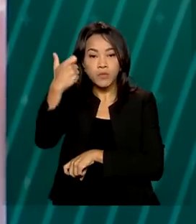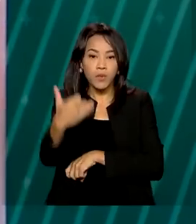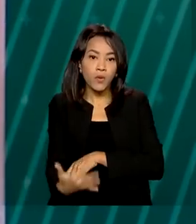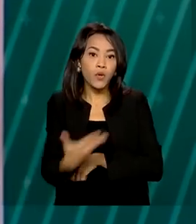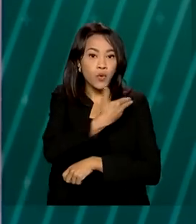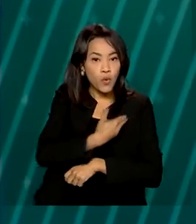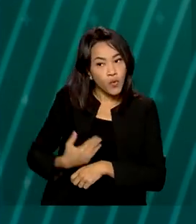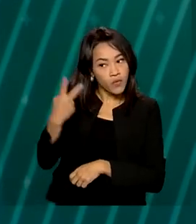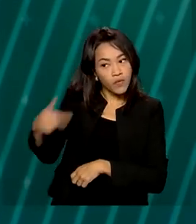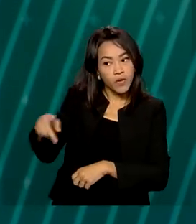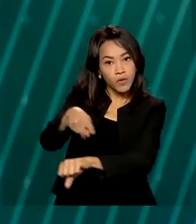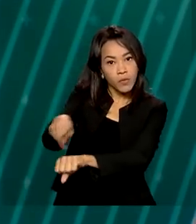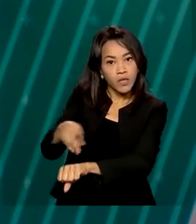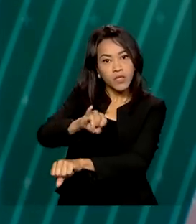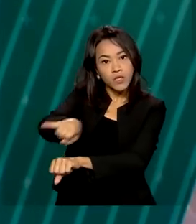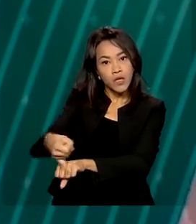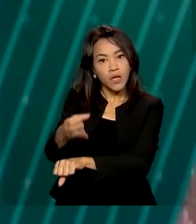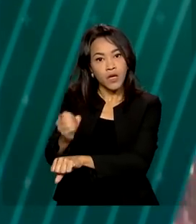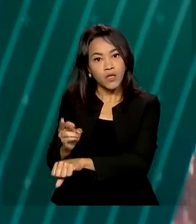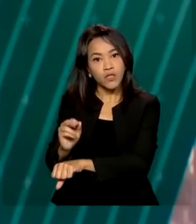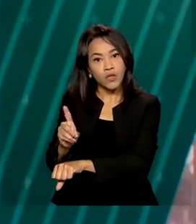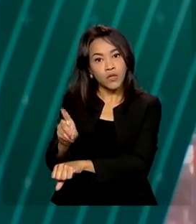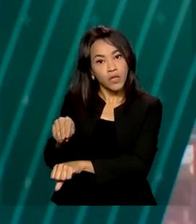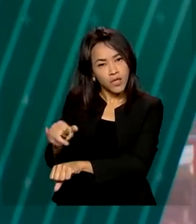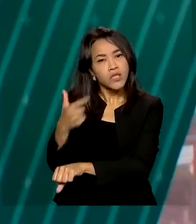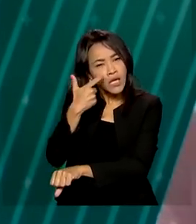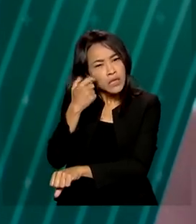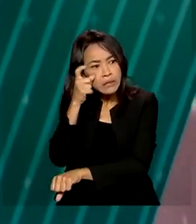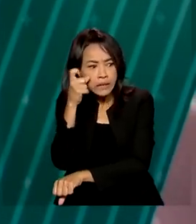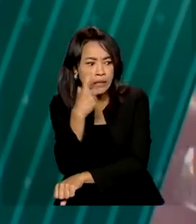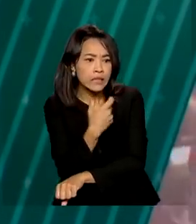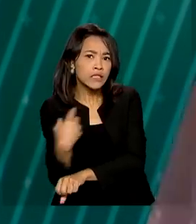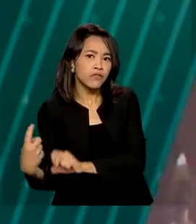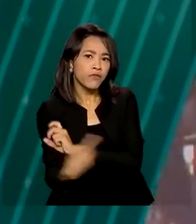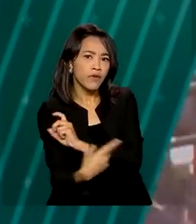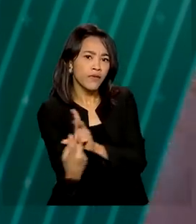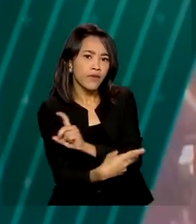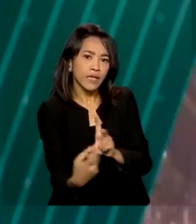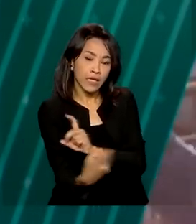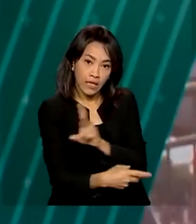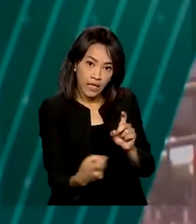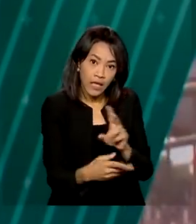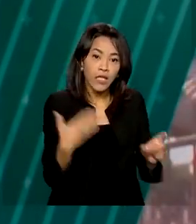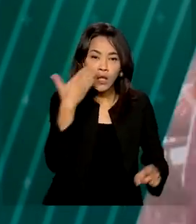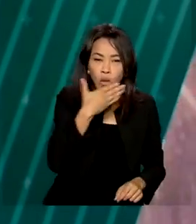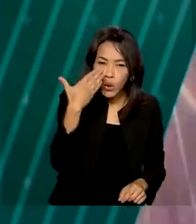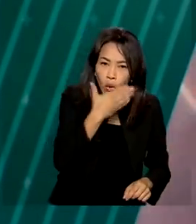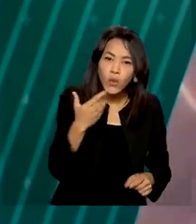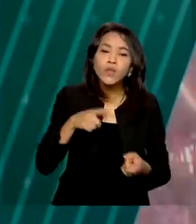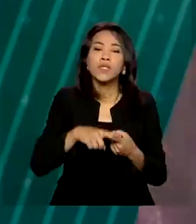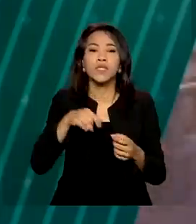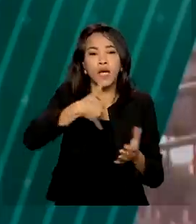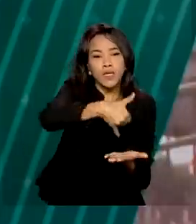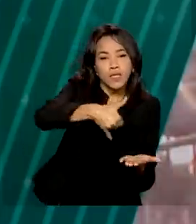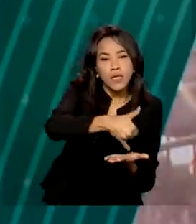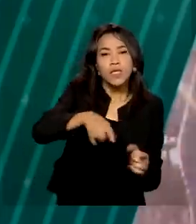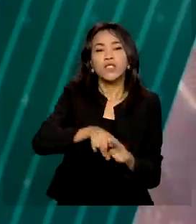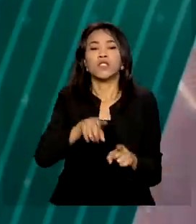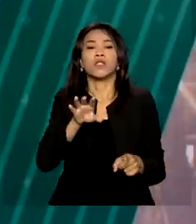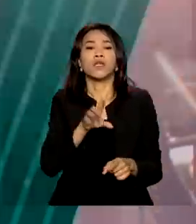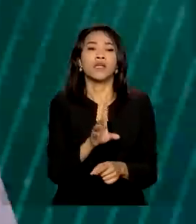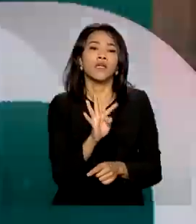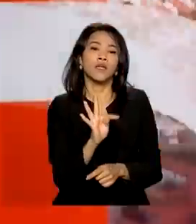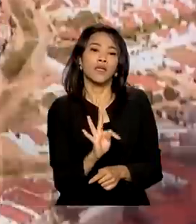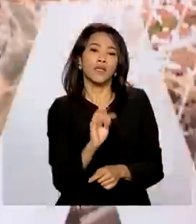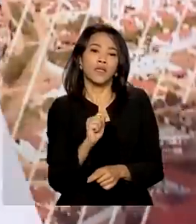Jordânia também apresentou possibilidades de vender para o Brasil azeites, doces e tâmaras e de comprar produtos brasileiros como